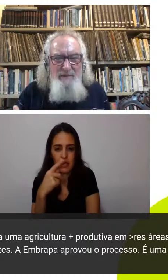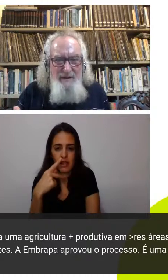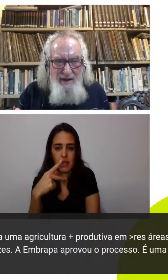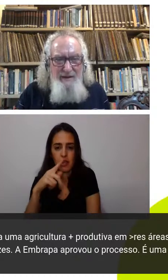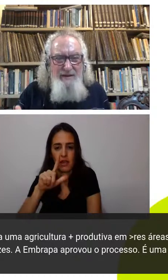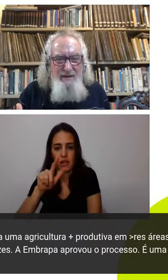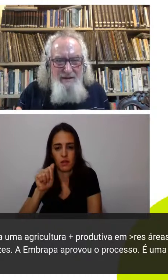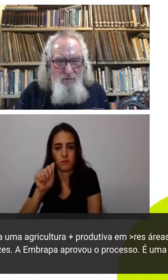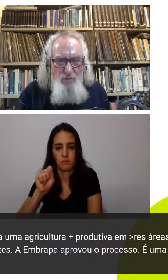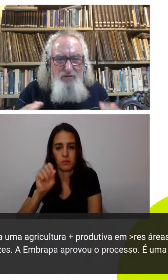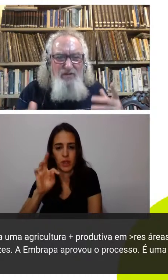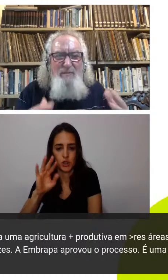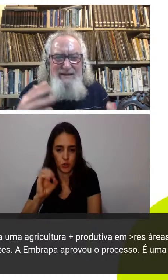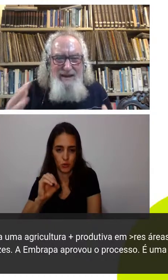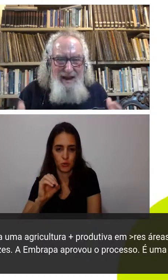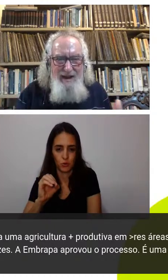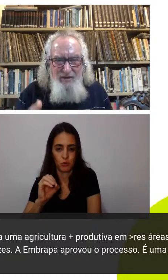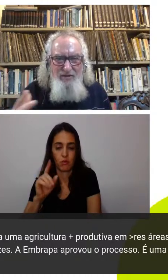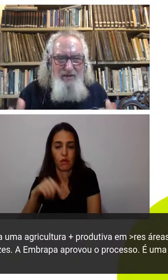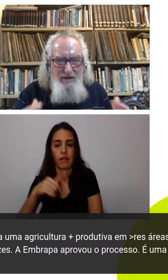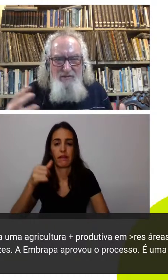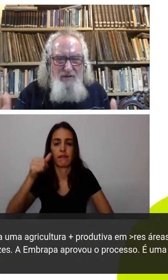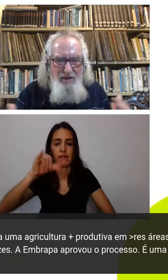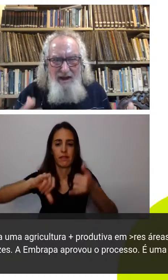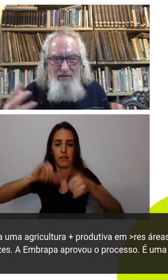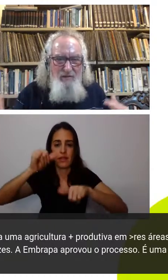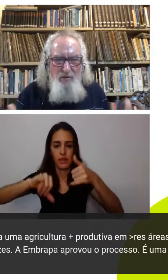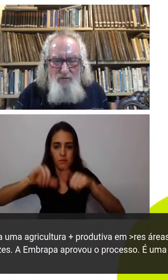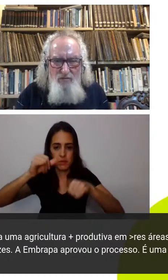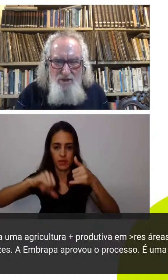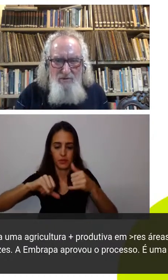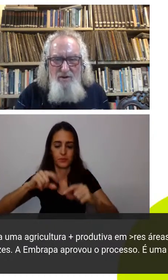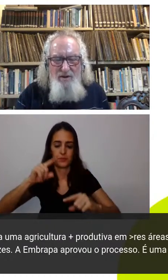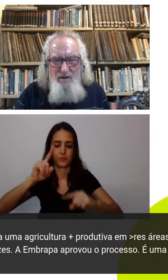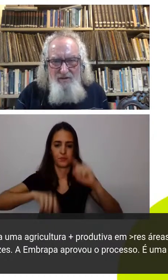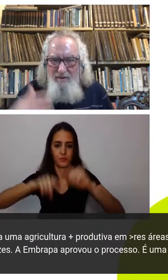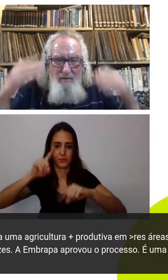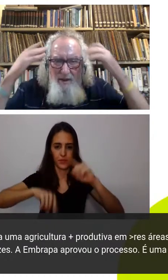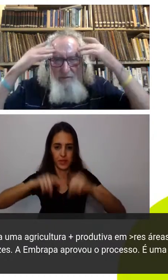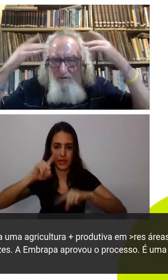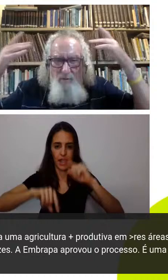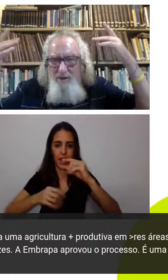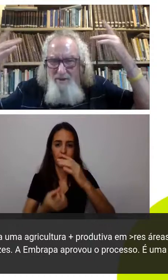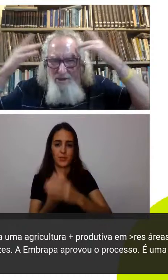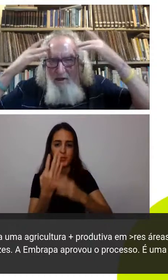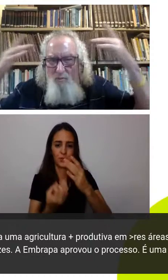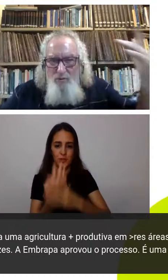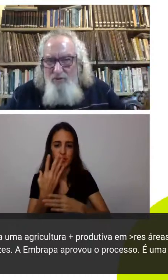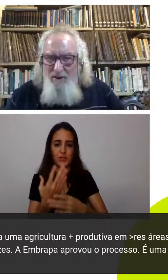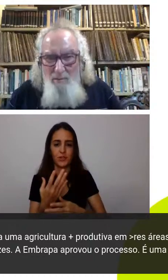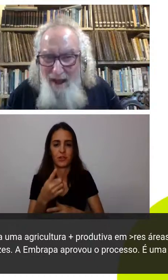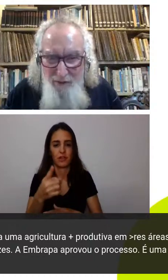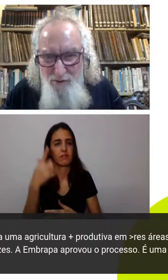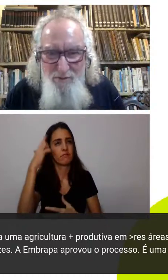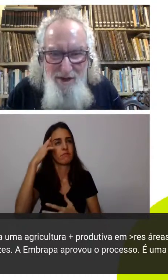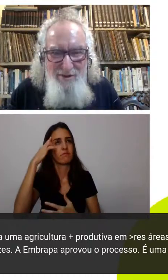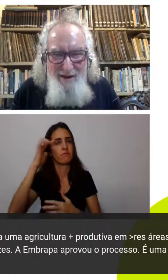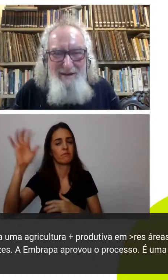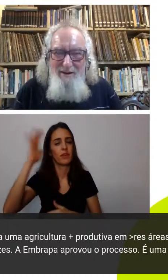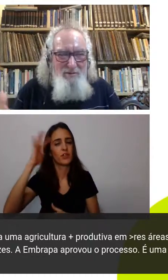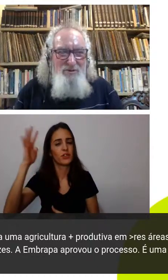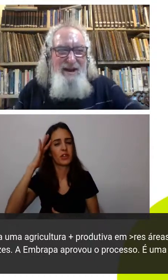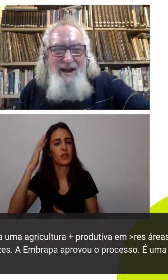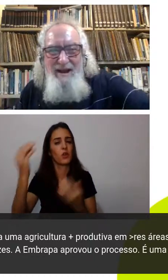química né então todos esses materiais artificiais que foram surgindo vocês podem imaginar um mundo sem plástico